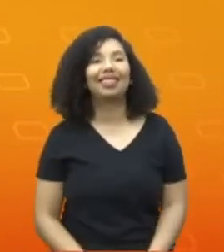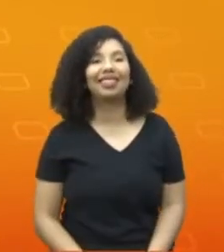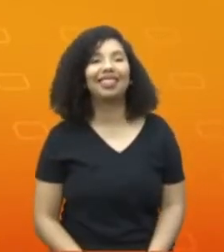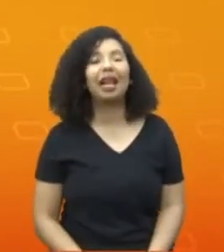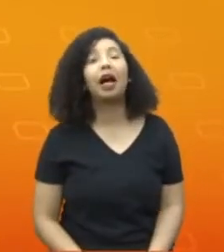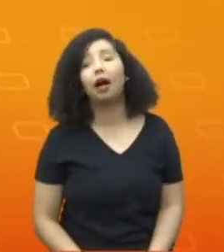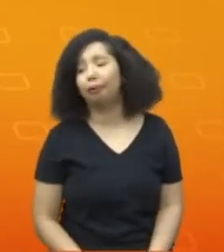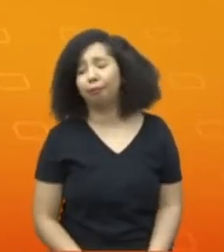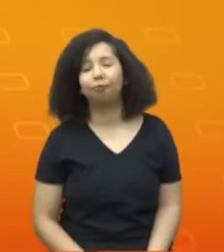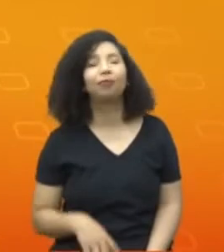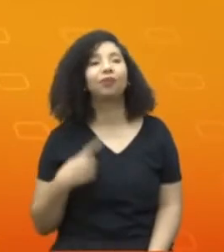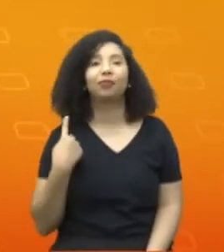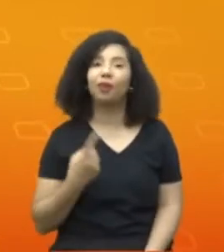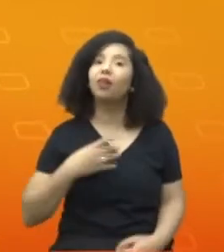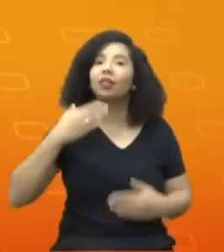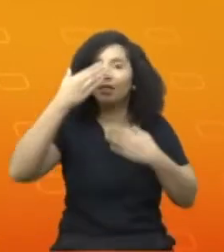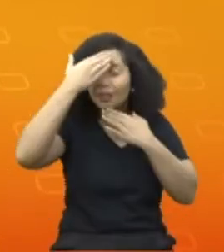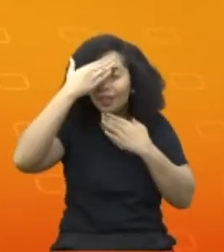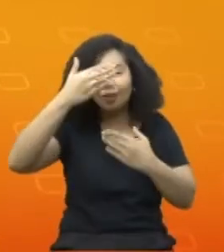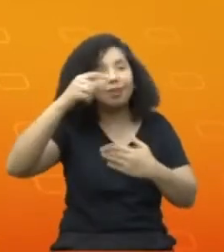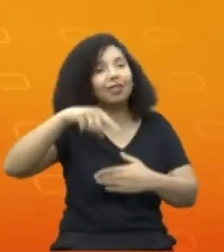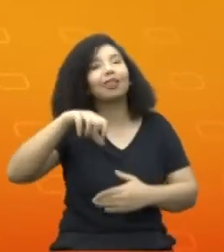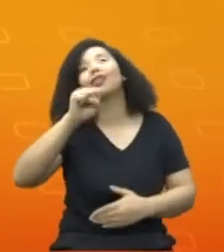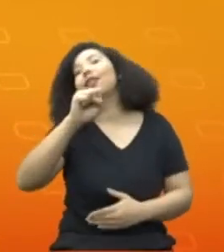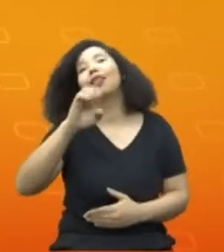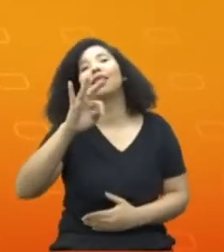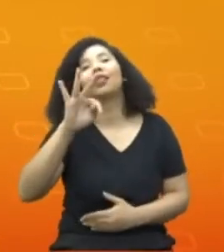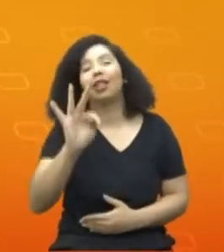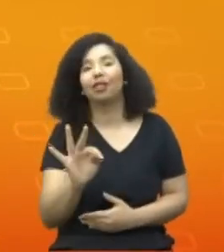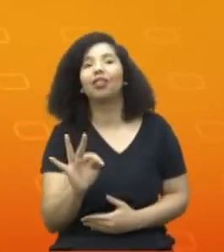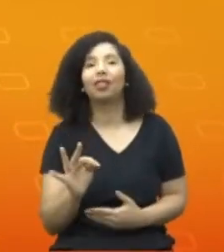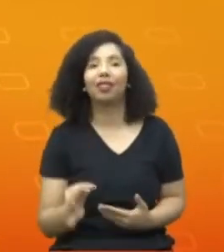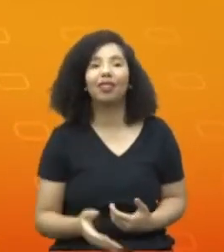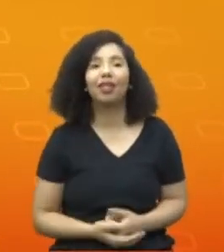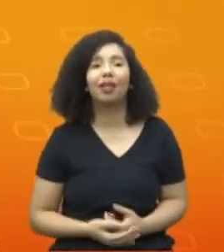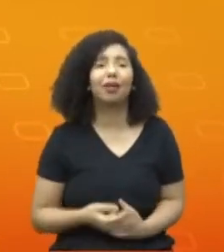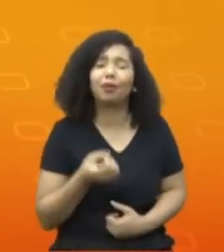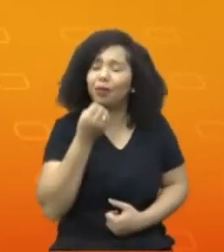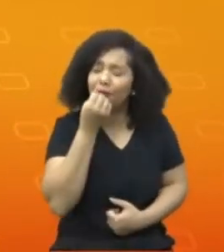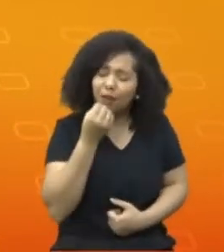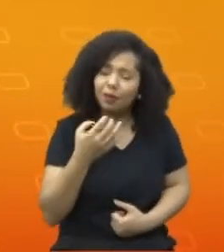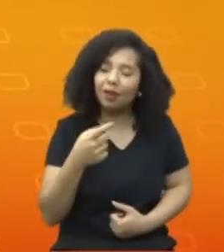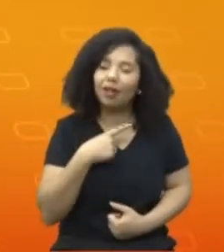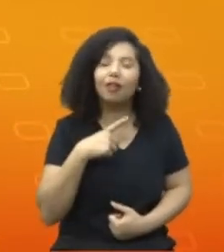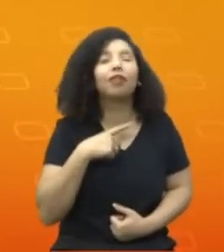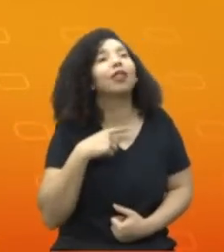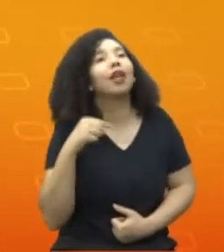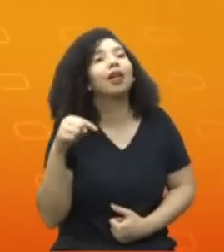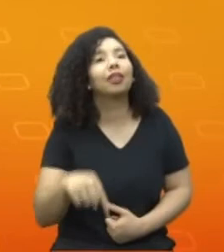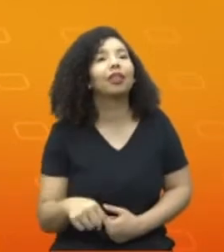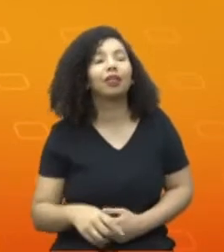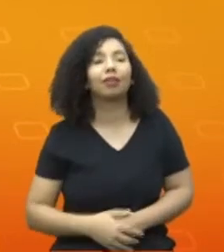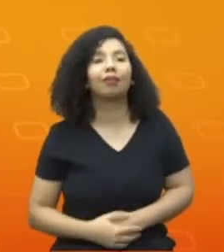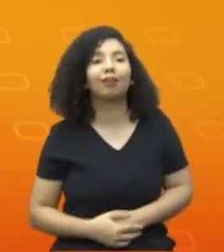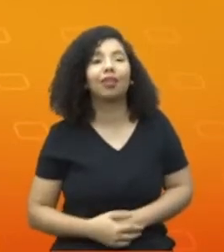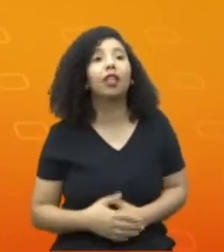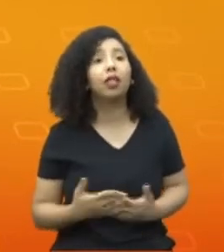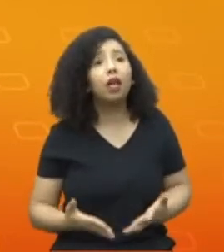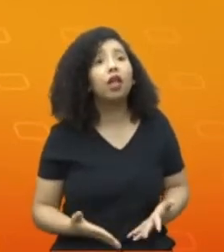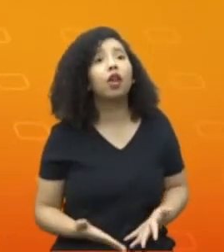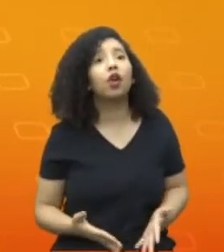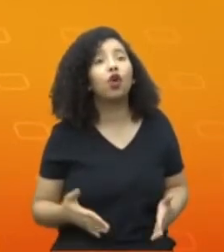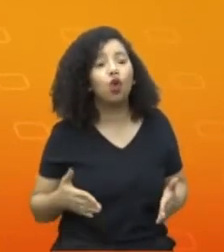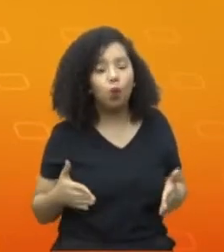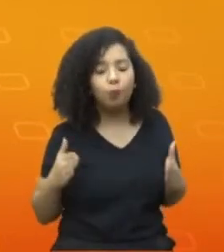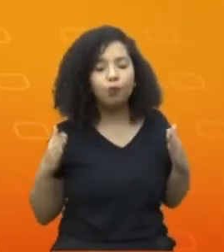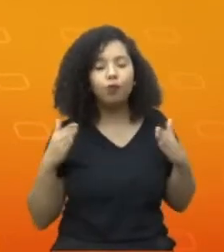agradecemos, nós da SETE que agradecemos, é um prazer tê-los e a missão da SETE é